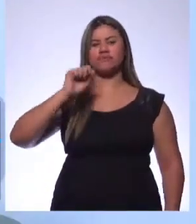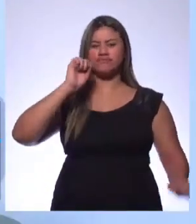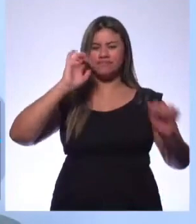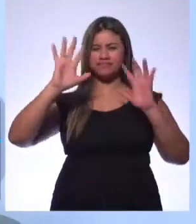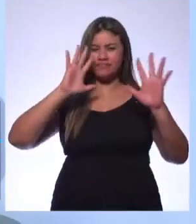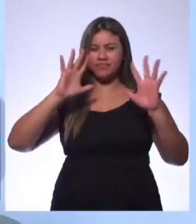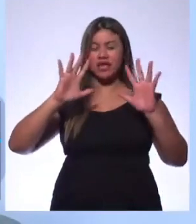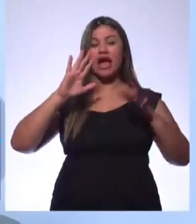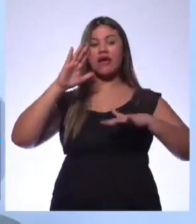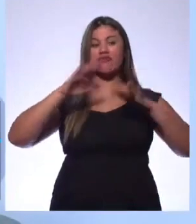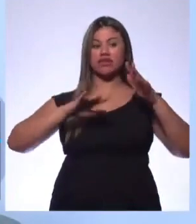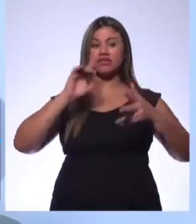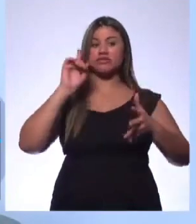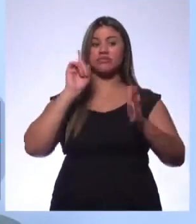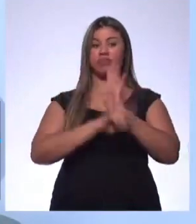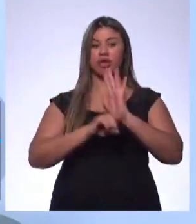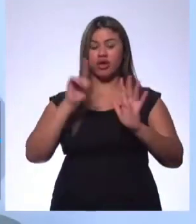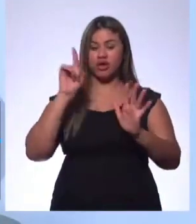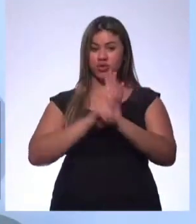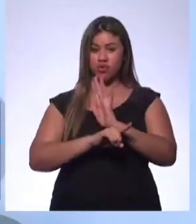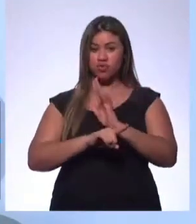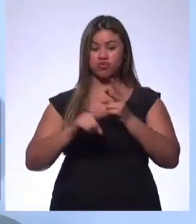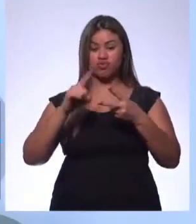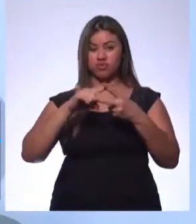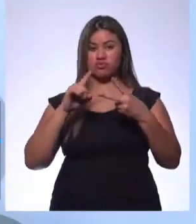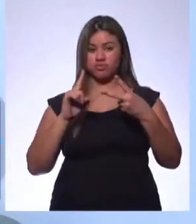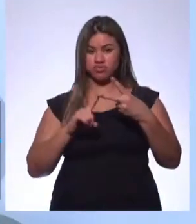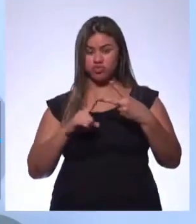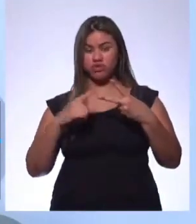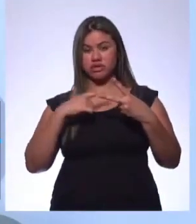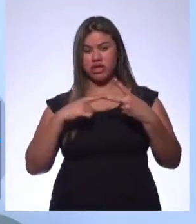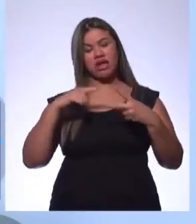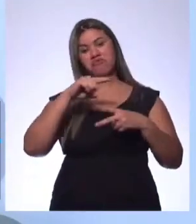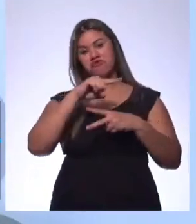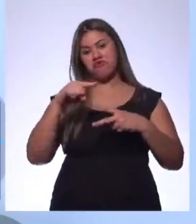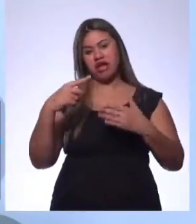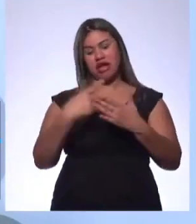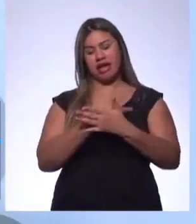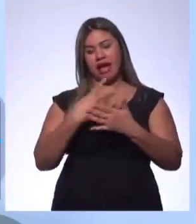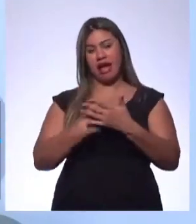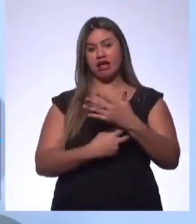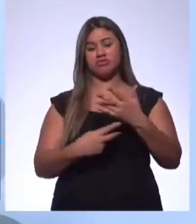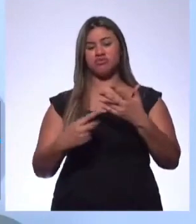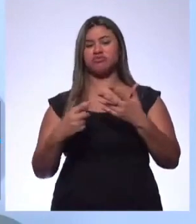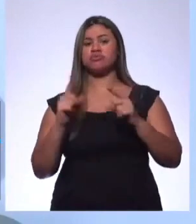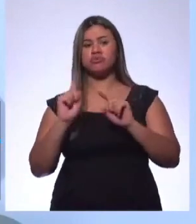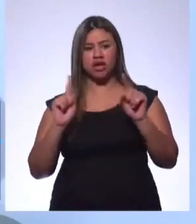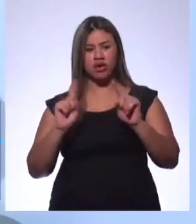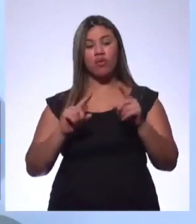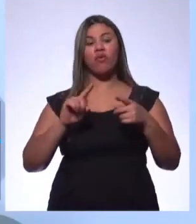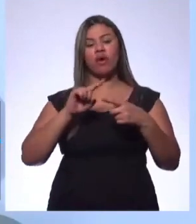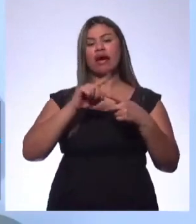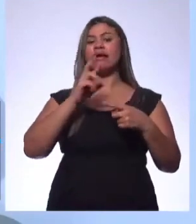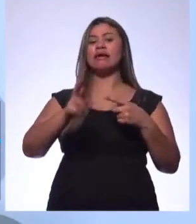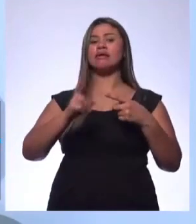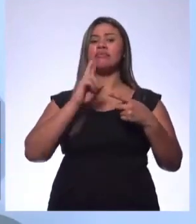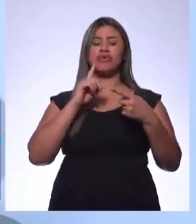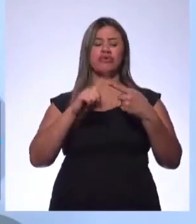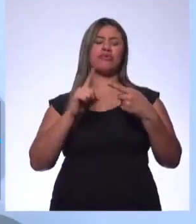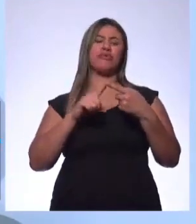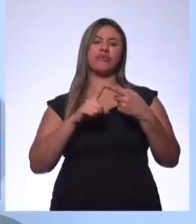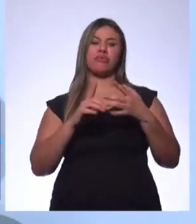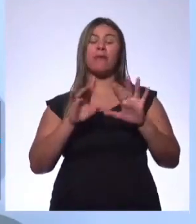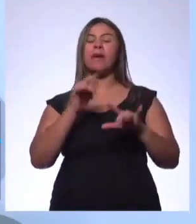aí o aluno acaba respondendo só uma, o que não, vocês não estão errados por isso, tá? É normal. Então, como deixar claro o que